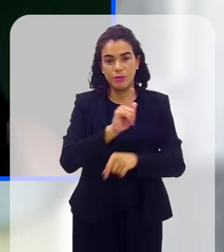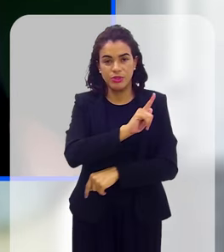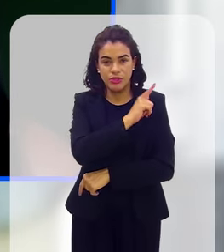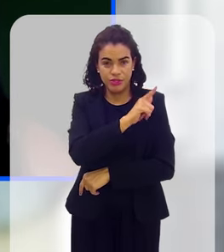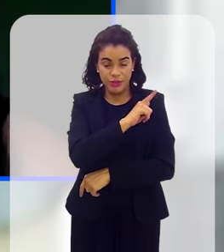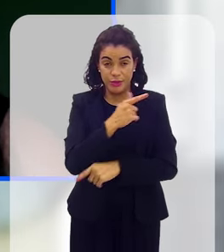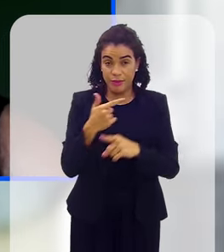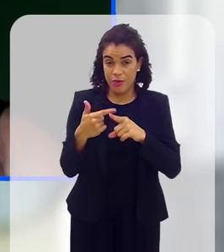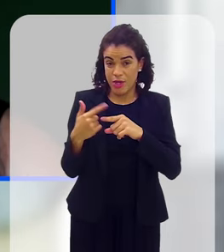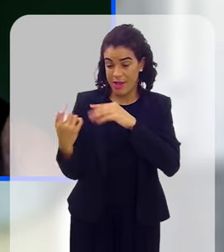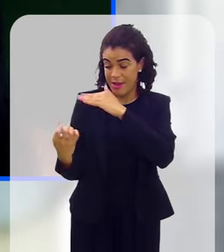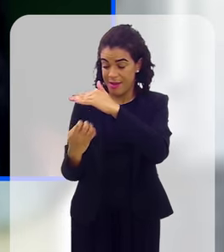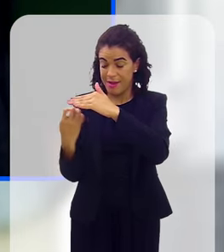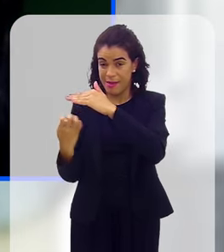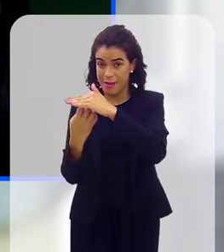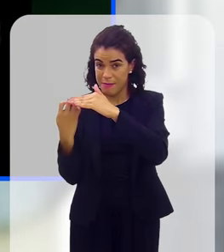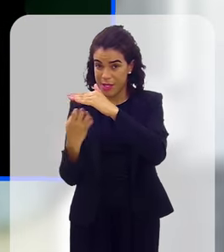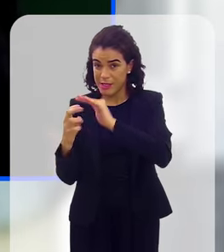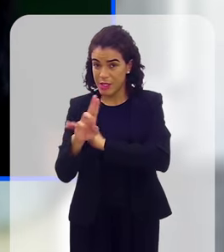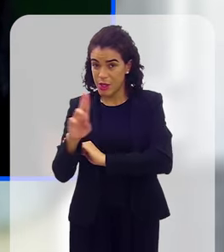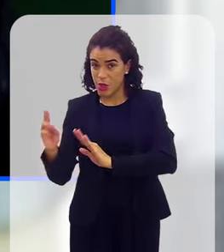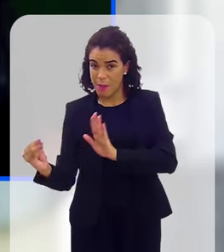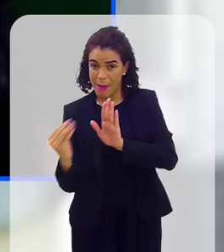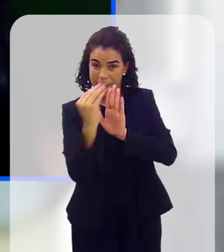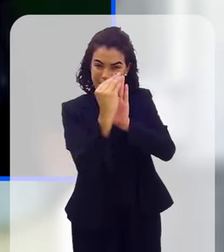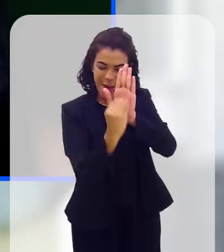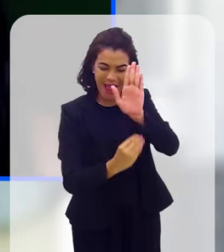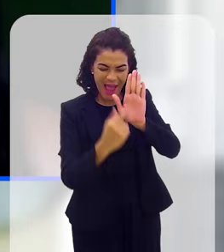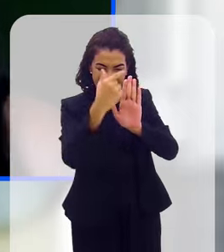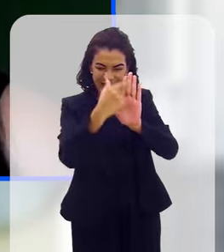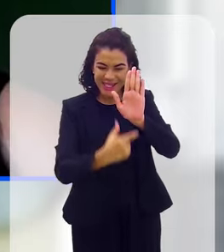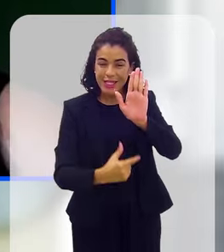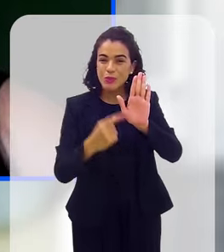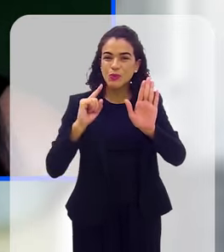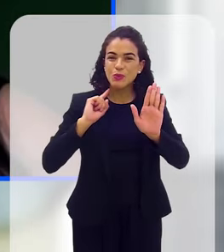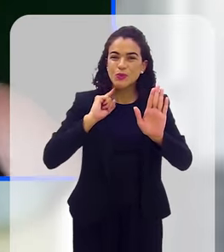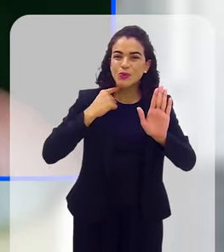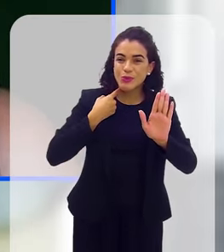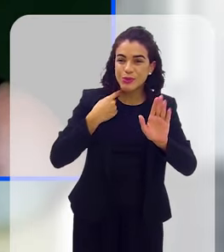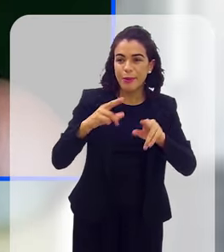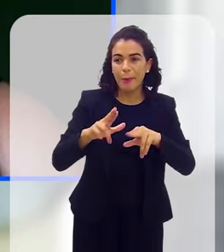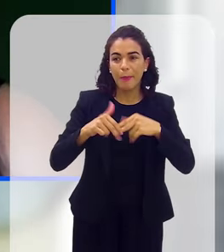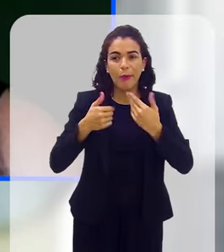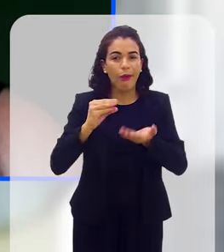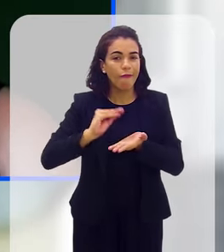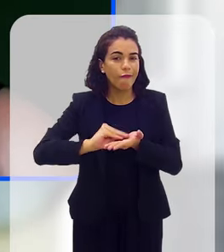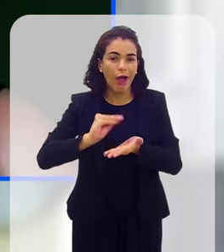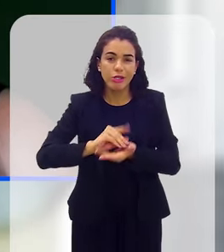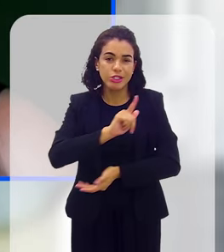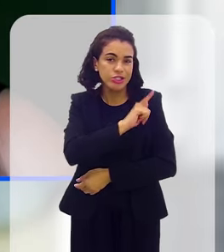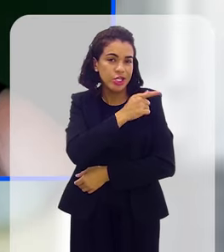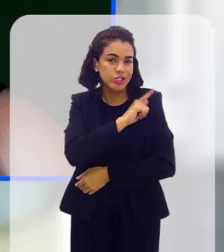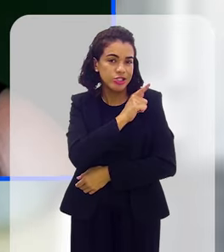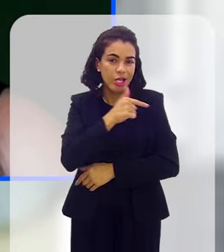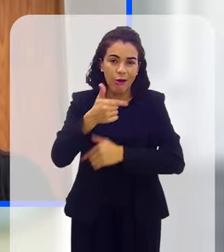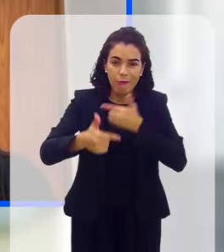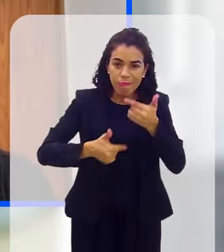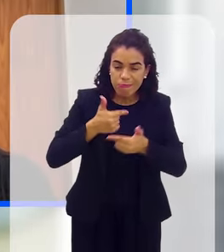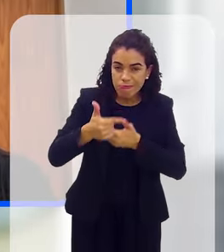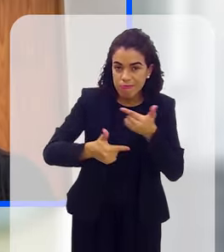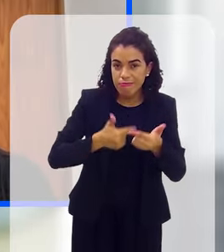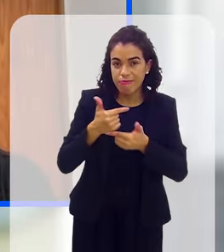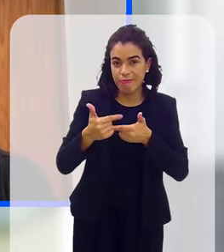empresas que acabam indo parar na lista suja é por conta de falta de governança, né?